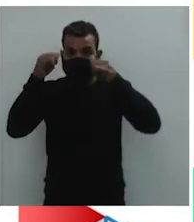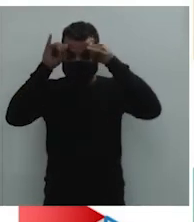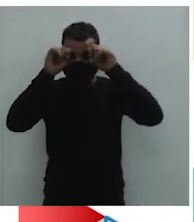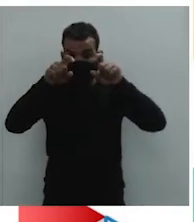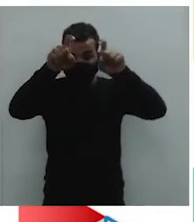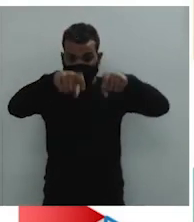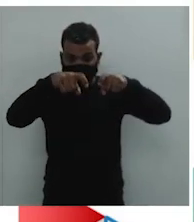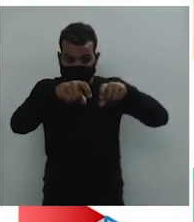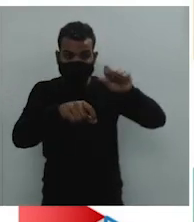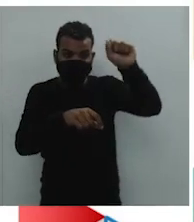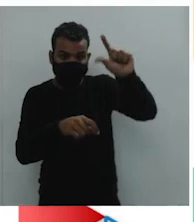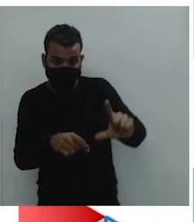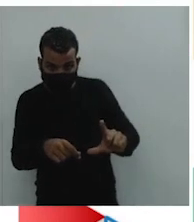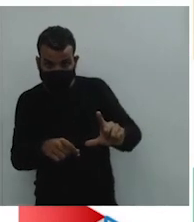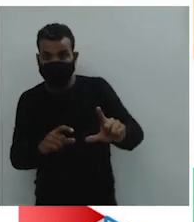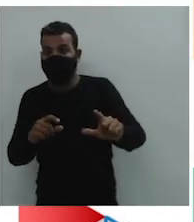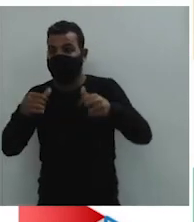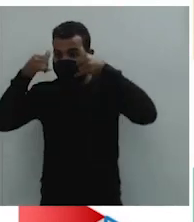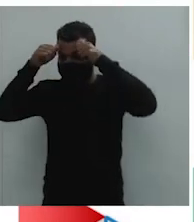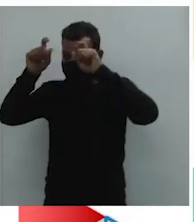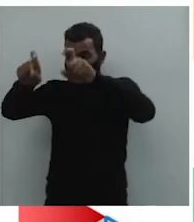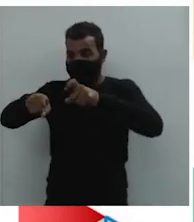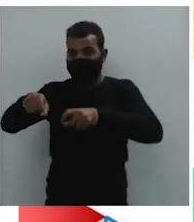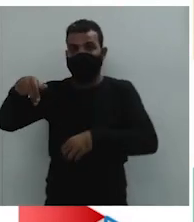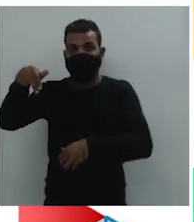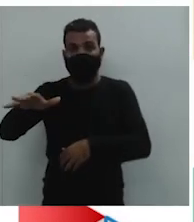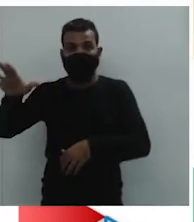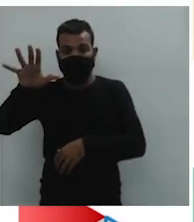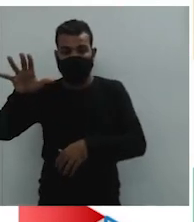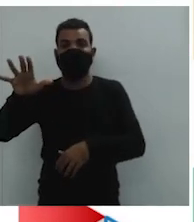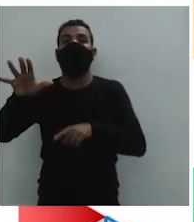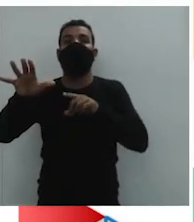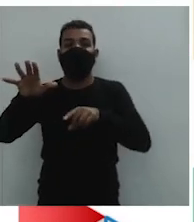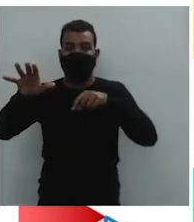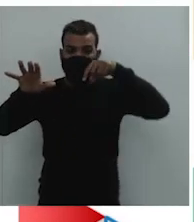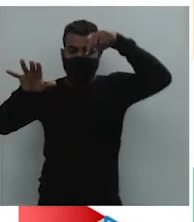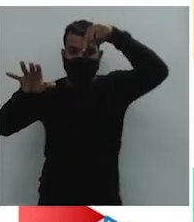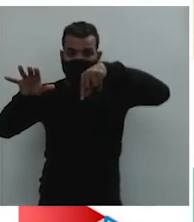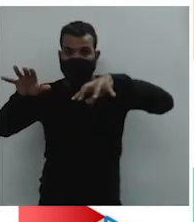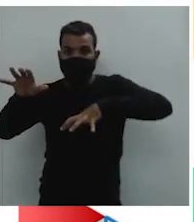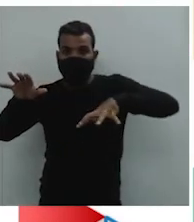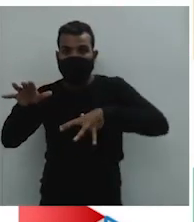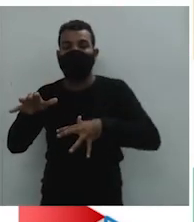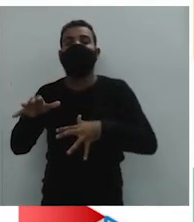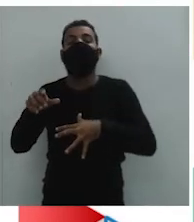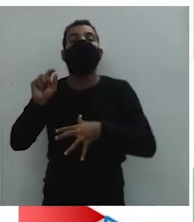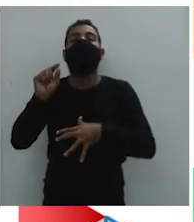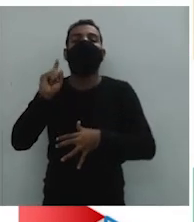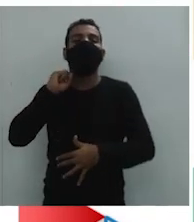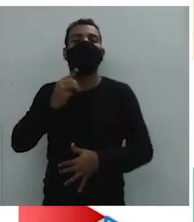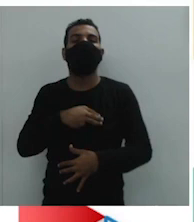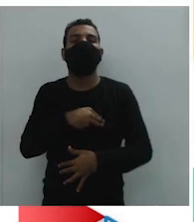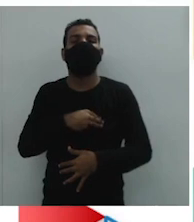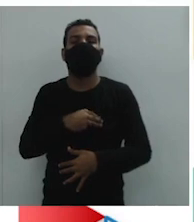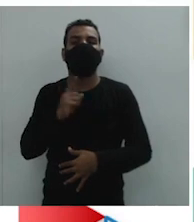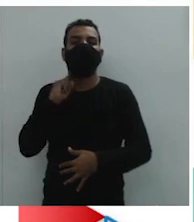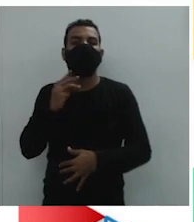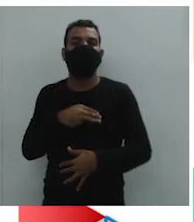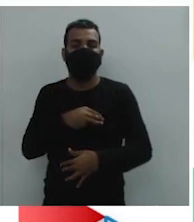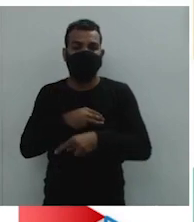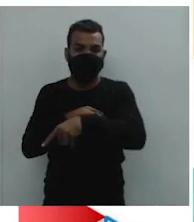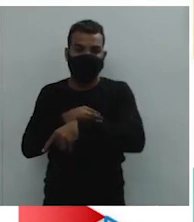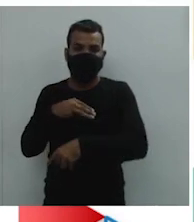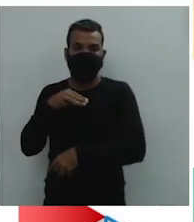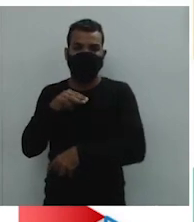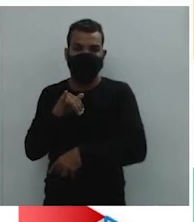nordestina passou a abastecer o mercado consumidor da região mineira. Isso mesmo. Era através